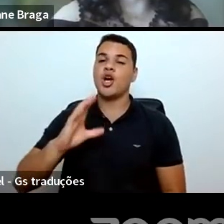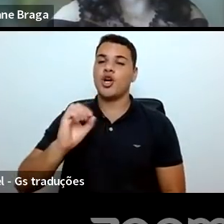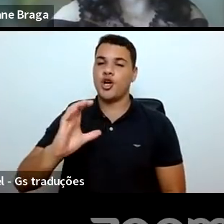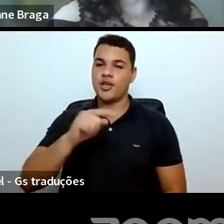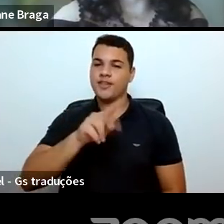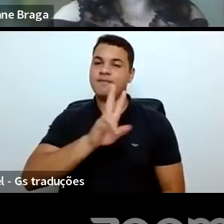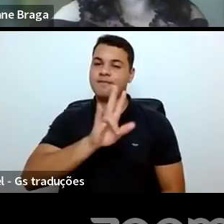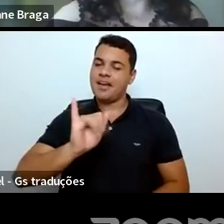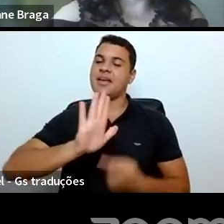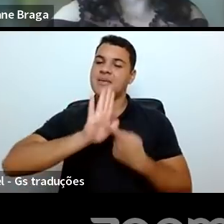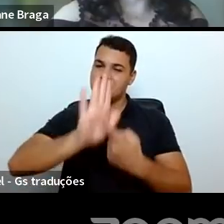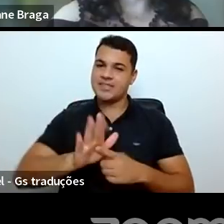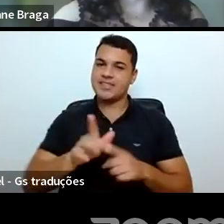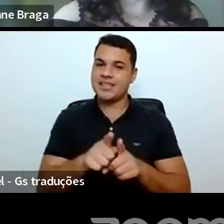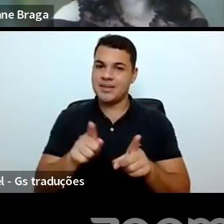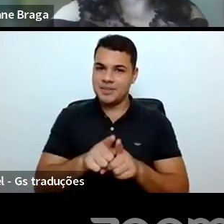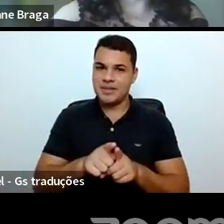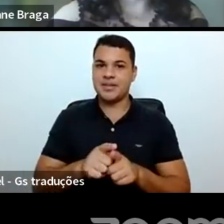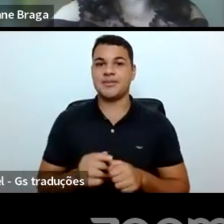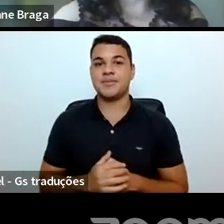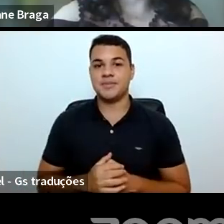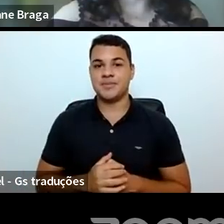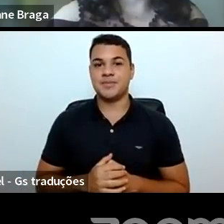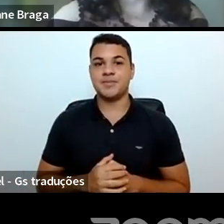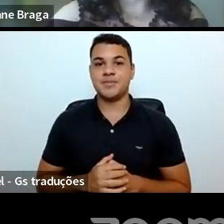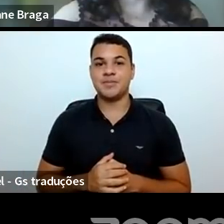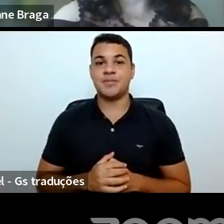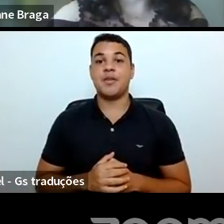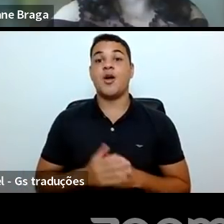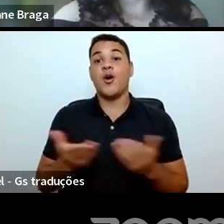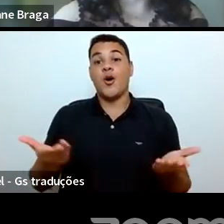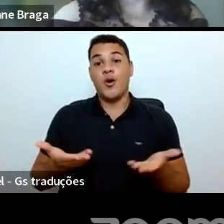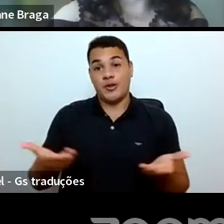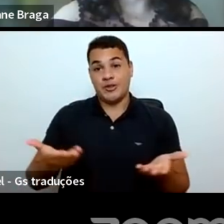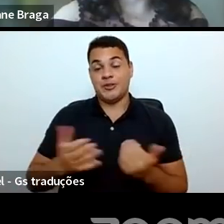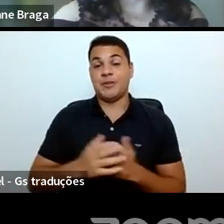parte da nossa participação hoje pela manhã.